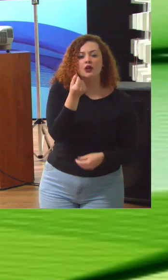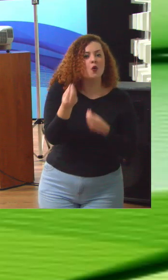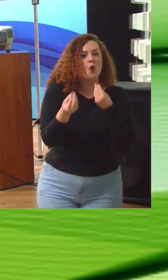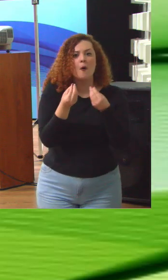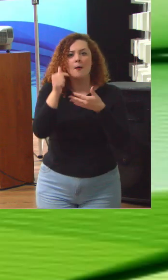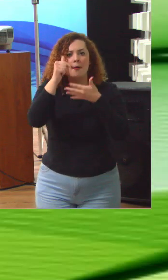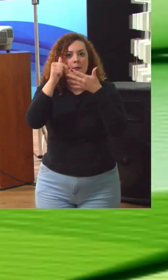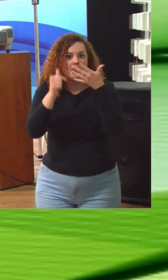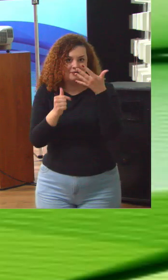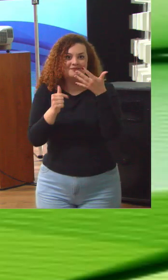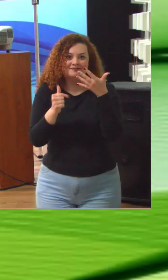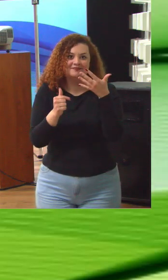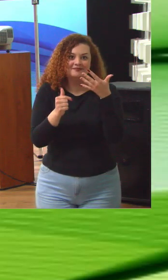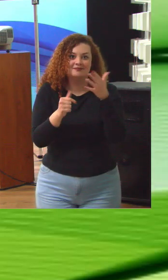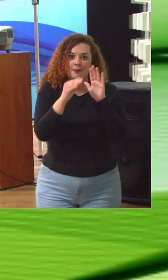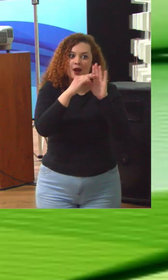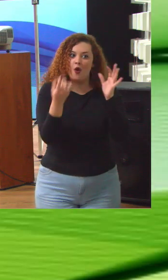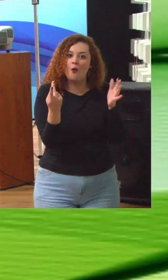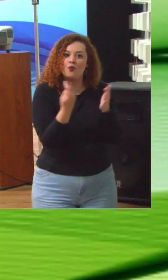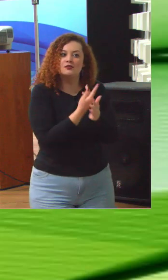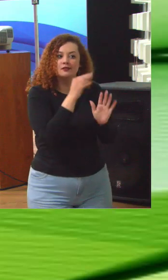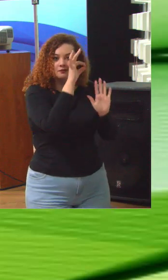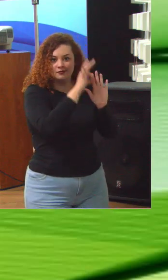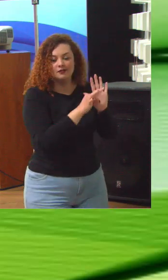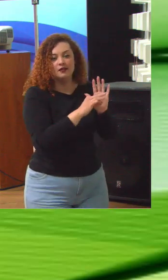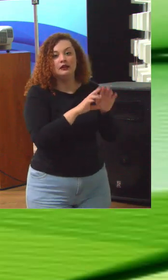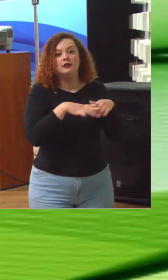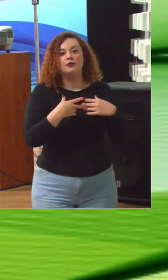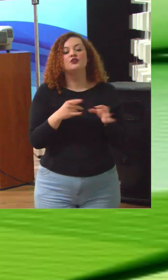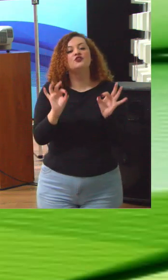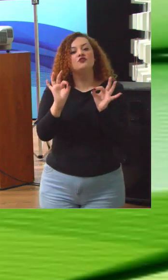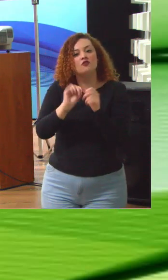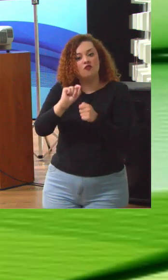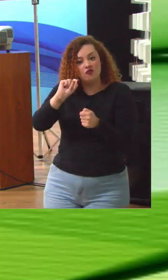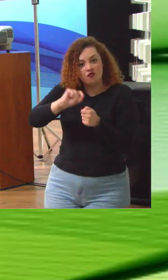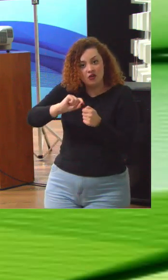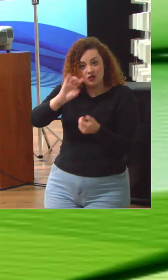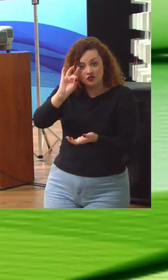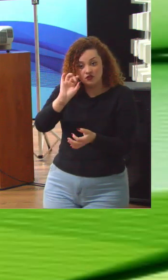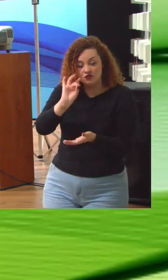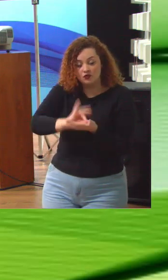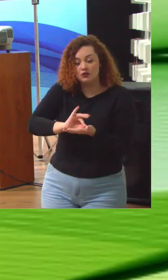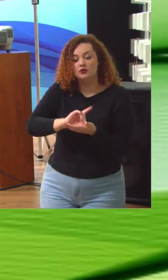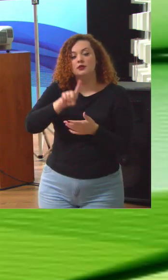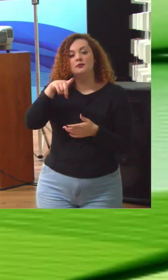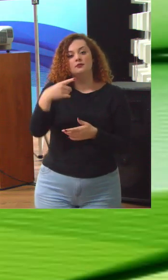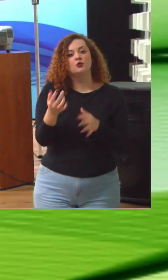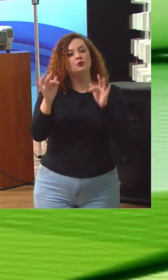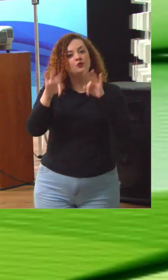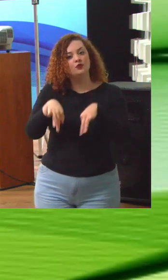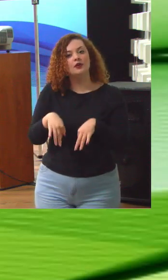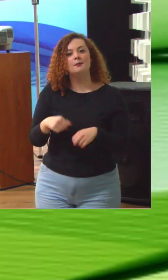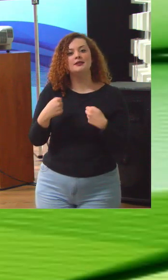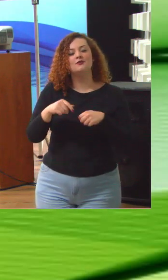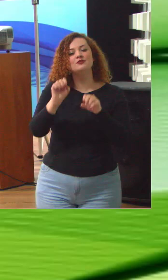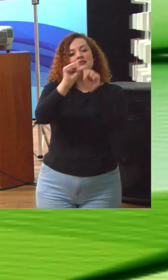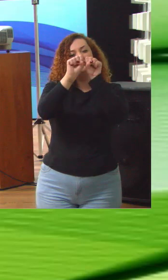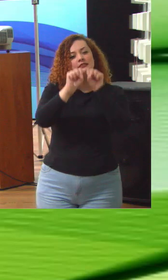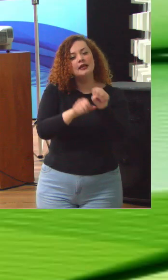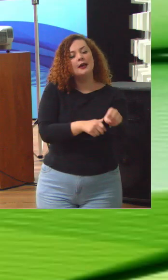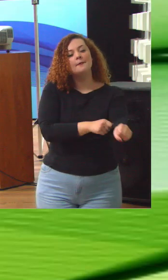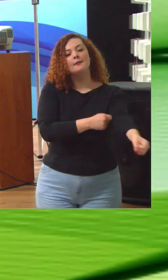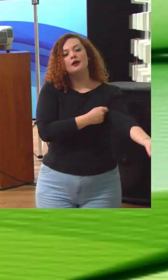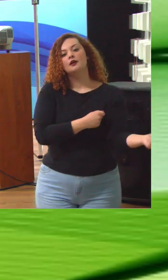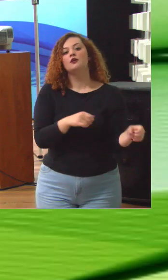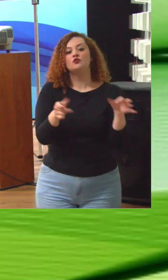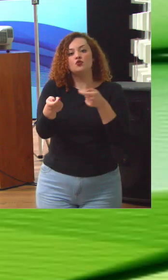por diante depois disso nós executamos e por fim nós precisamos de um sistema de controles o